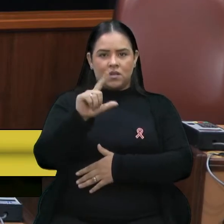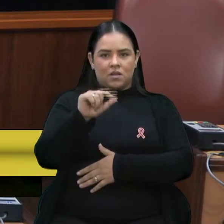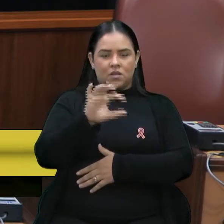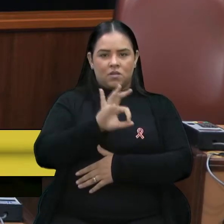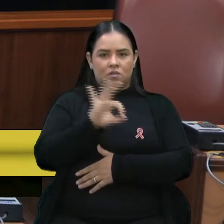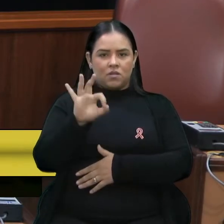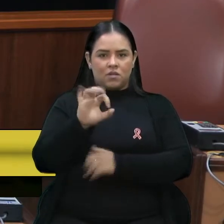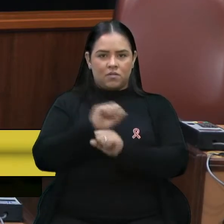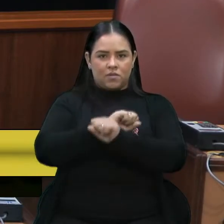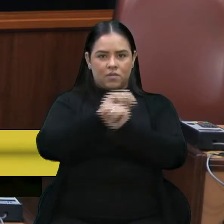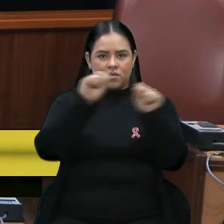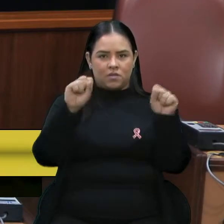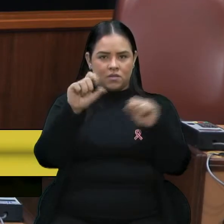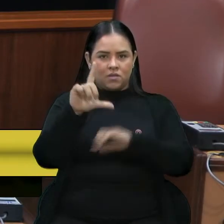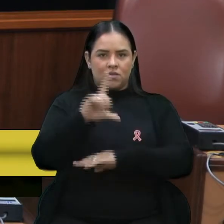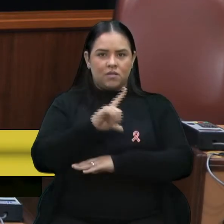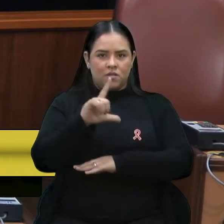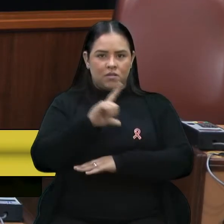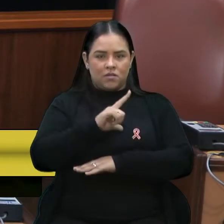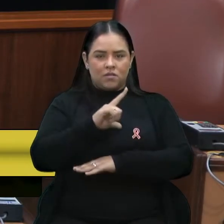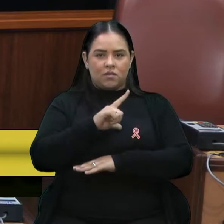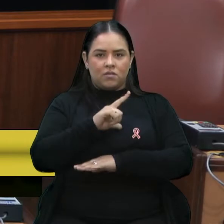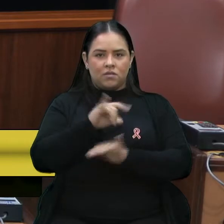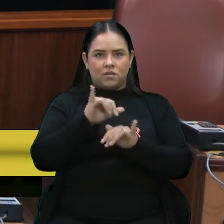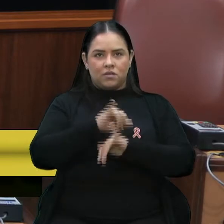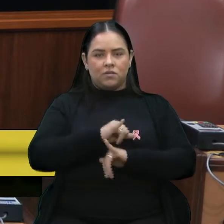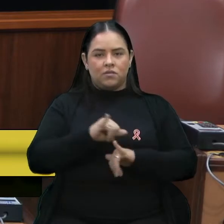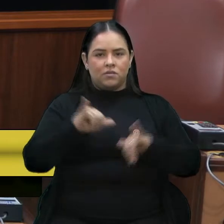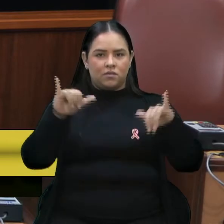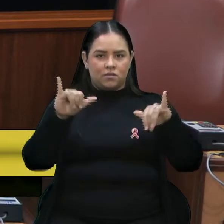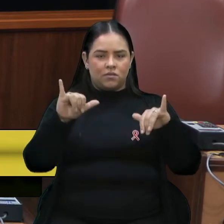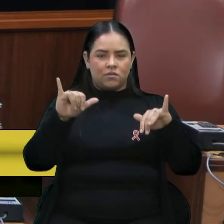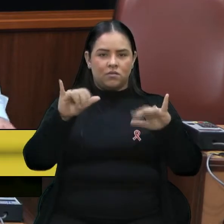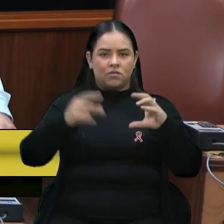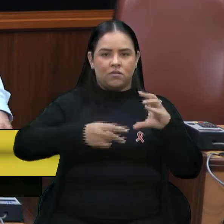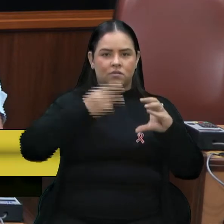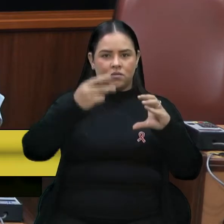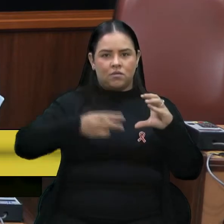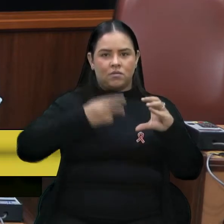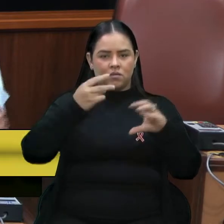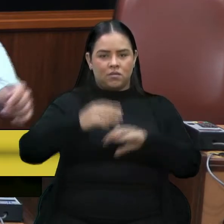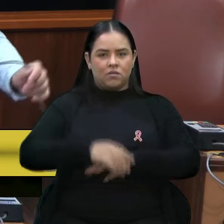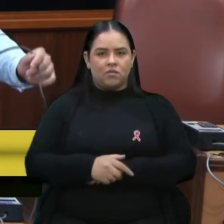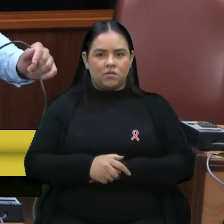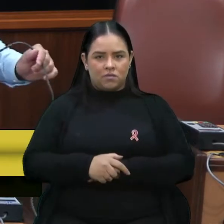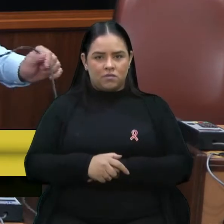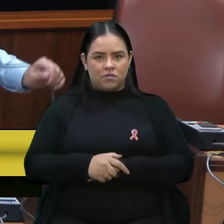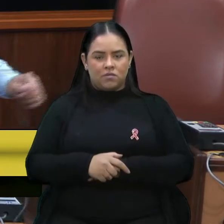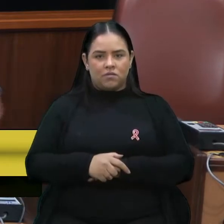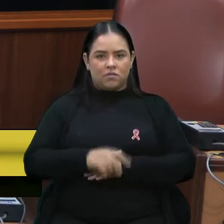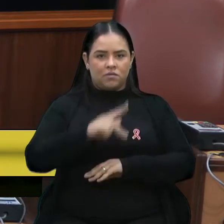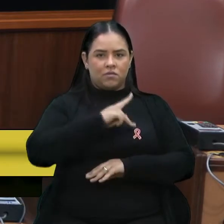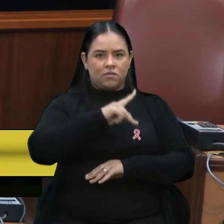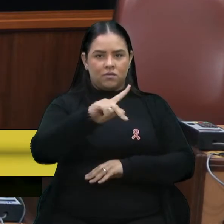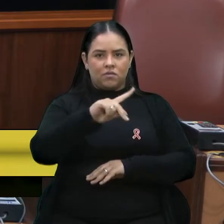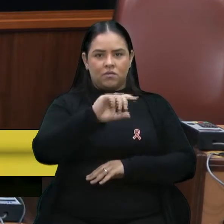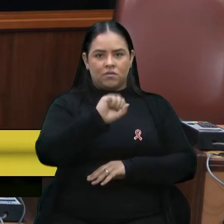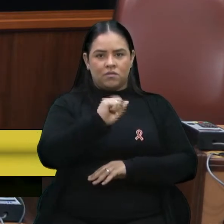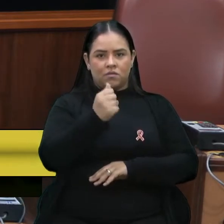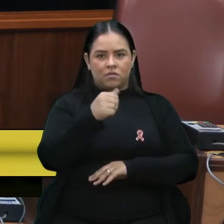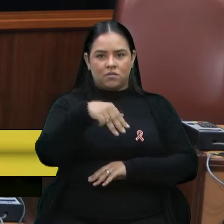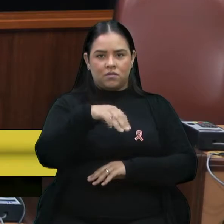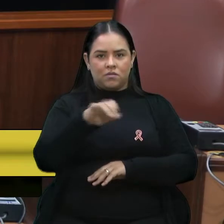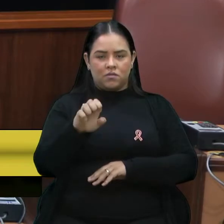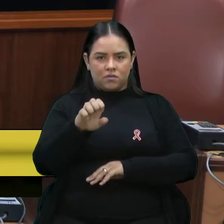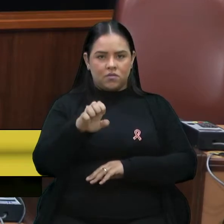com transmissão pelas redes sociais da Câmara de Vereadores. O nosso presidente do SAMAI, o Melete,